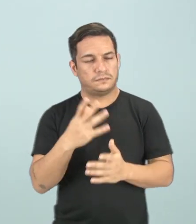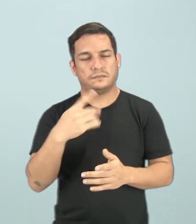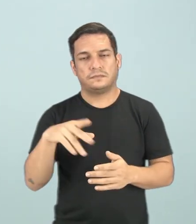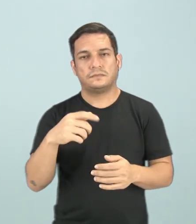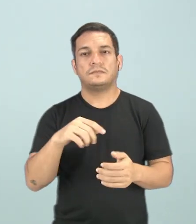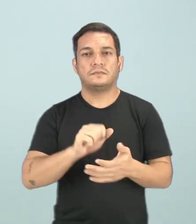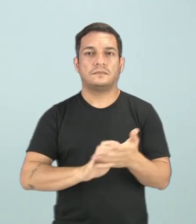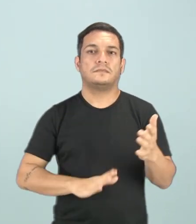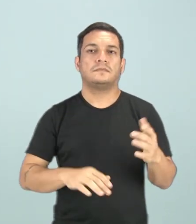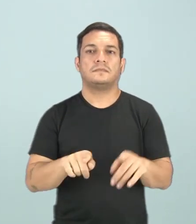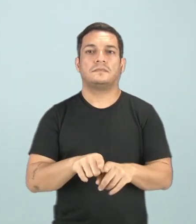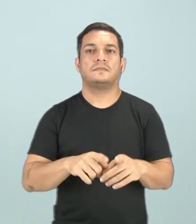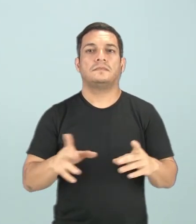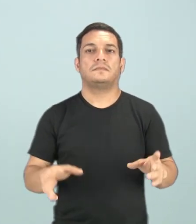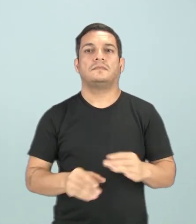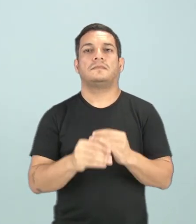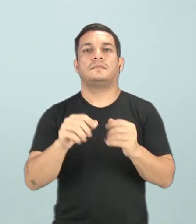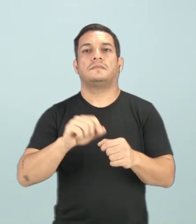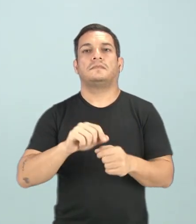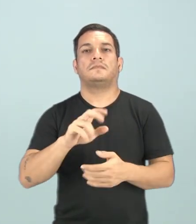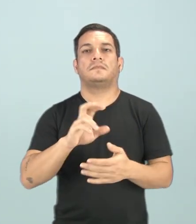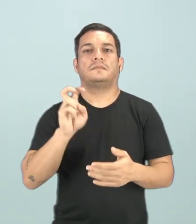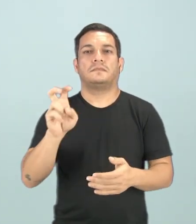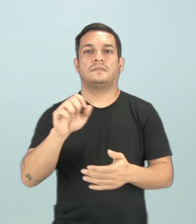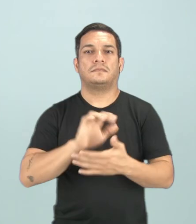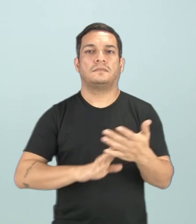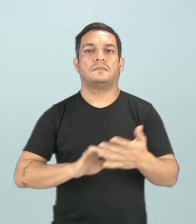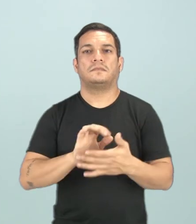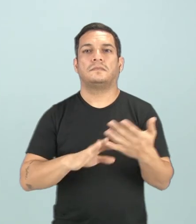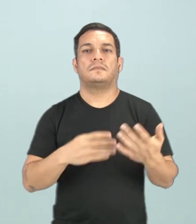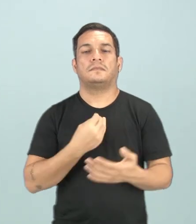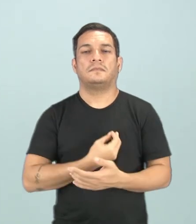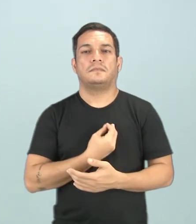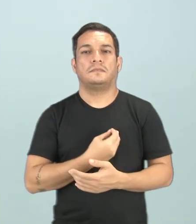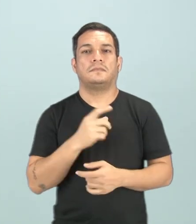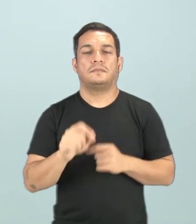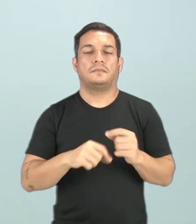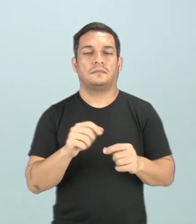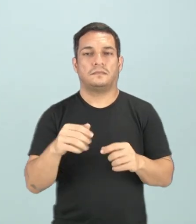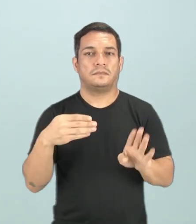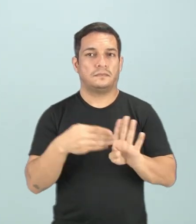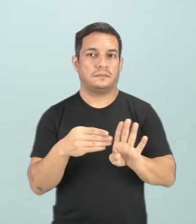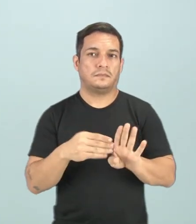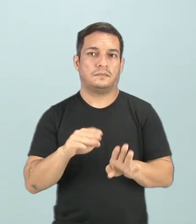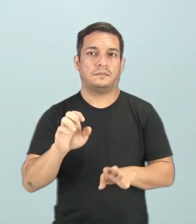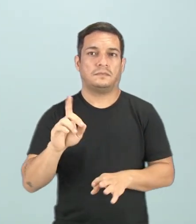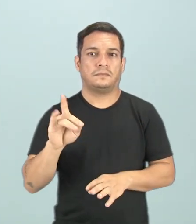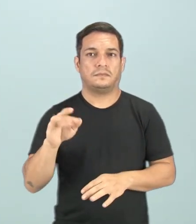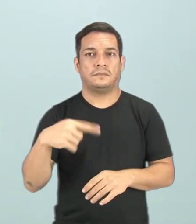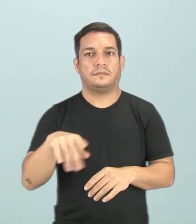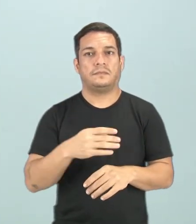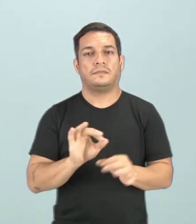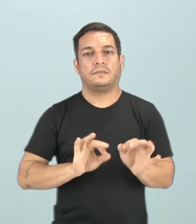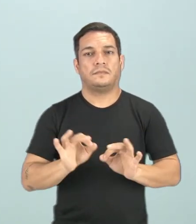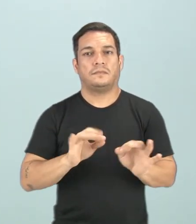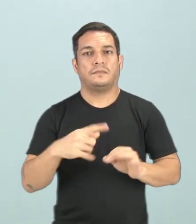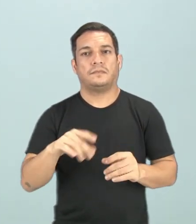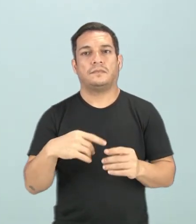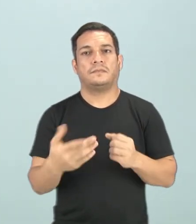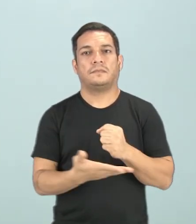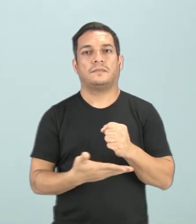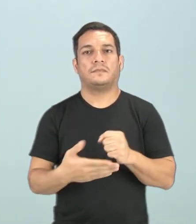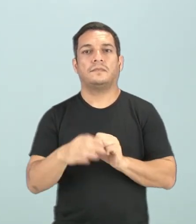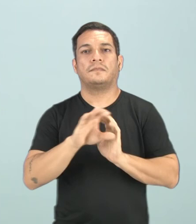atividades complementares e façam as cinco atividades que estarão lá preparadas para você acerca desses